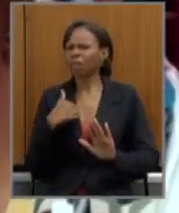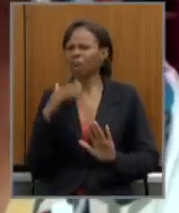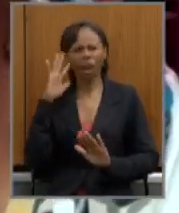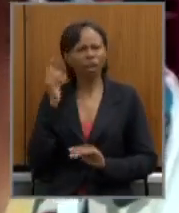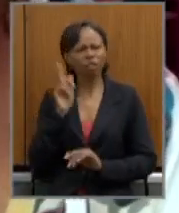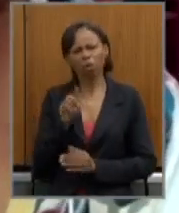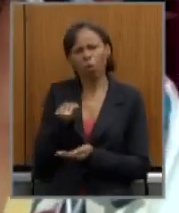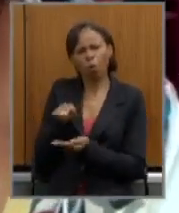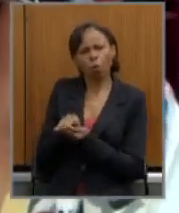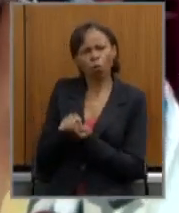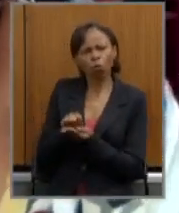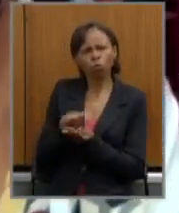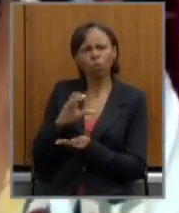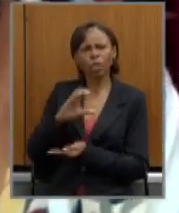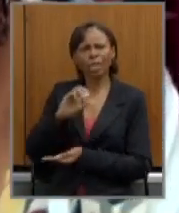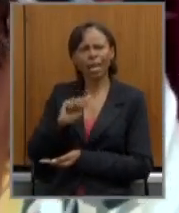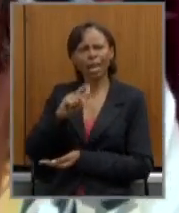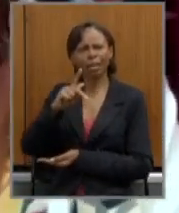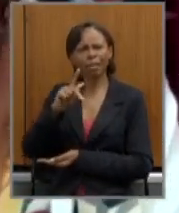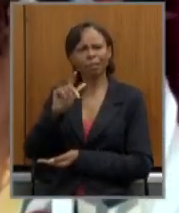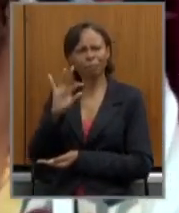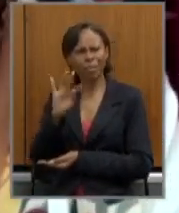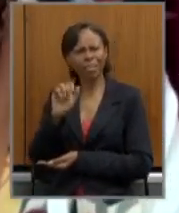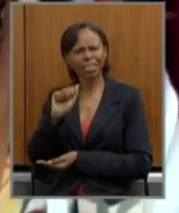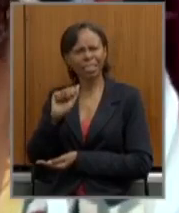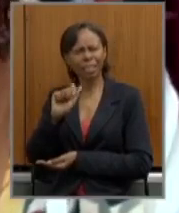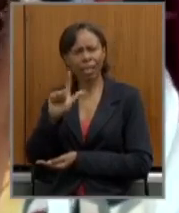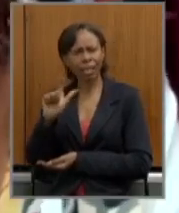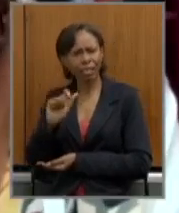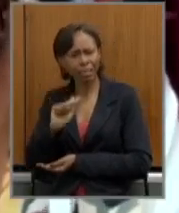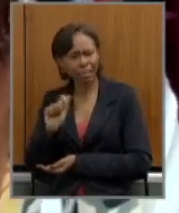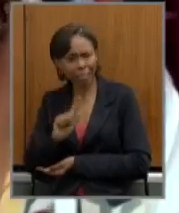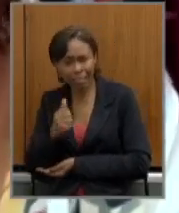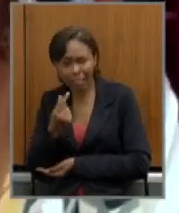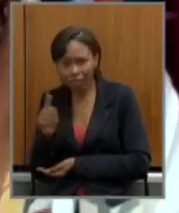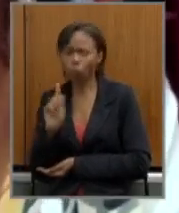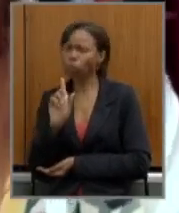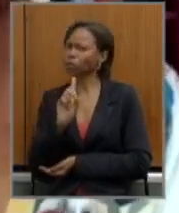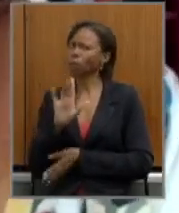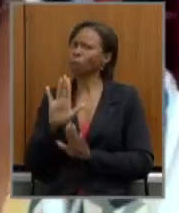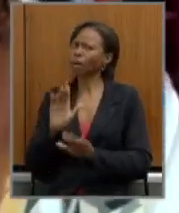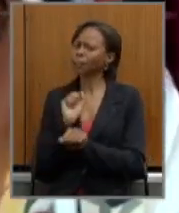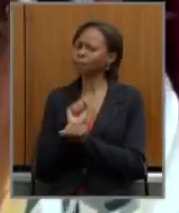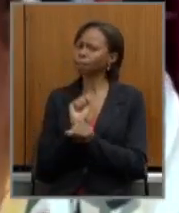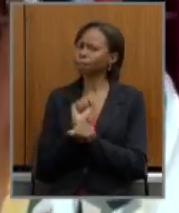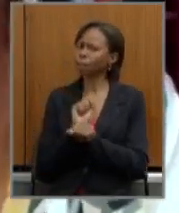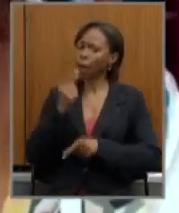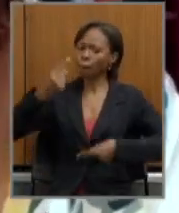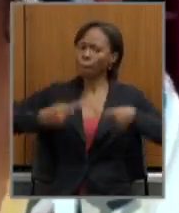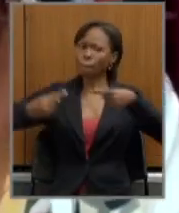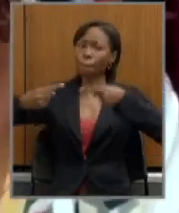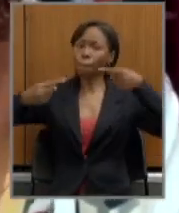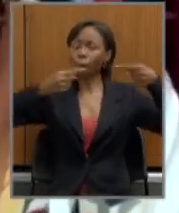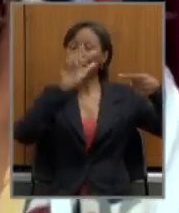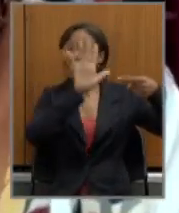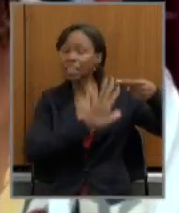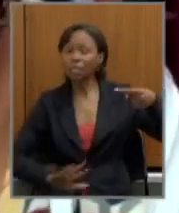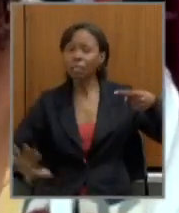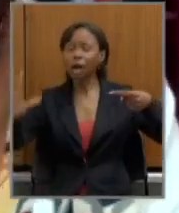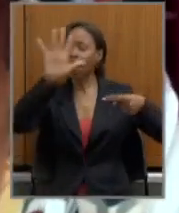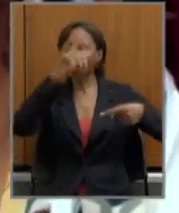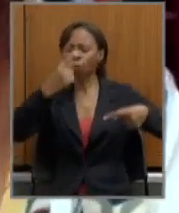capitalização aguardaríamos no processo de debate que vai ocorrer em nível nacional com a